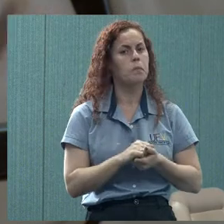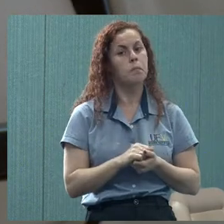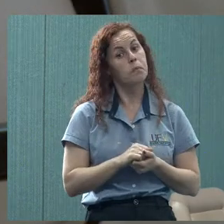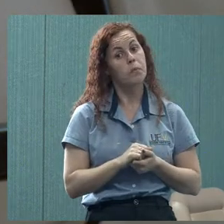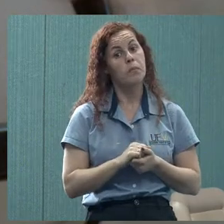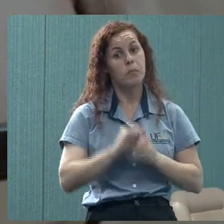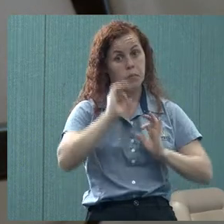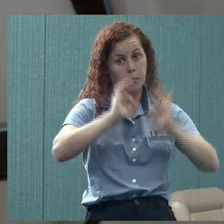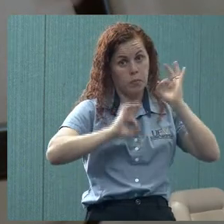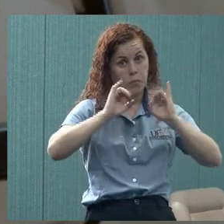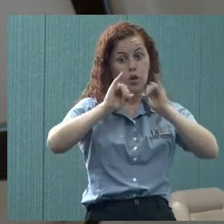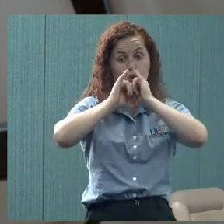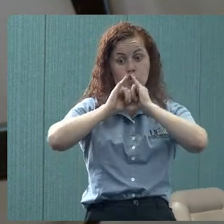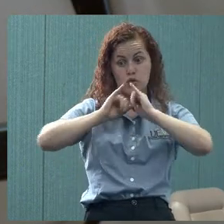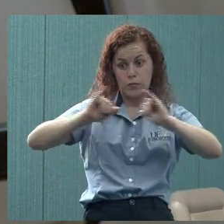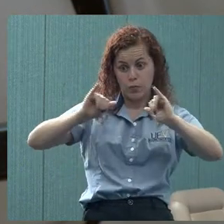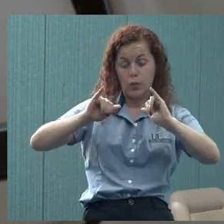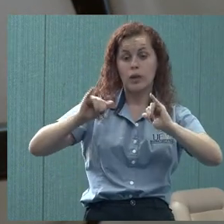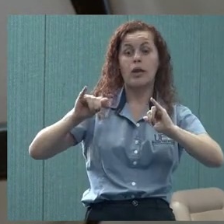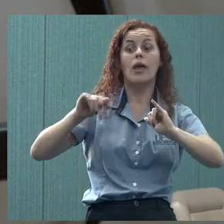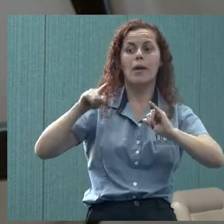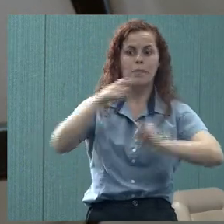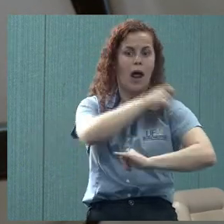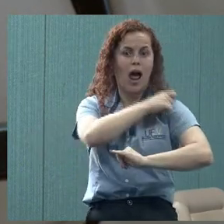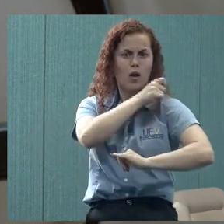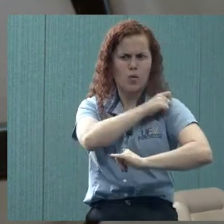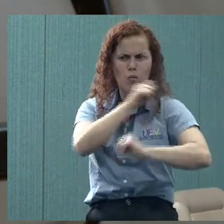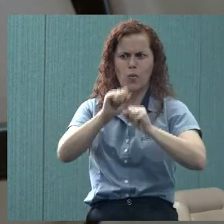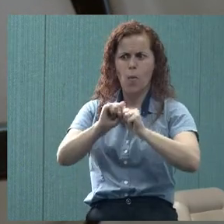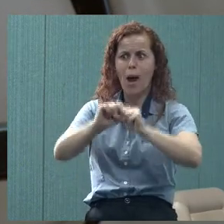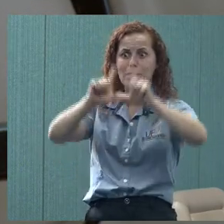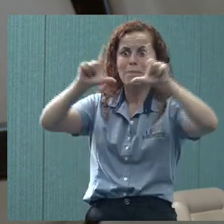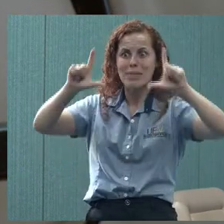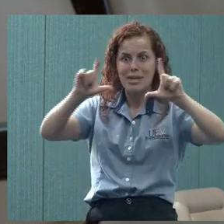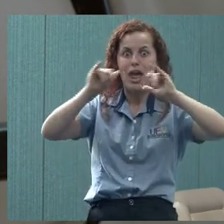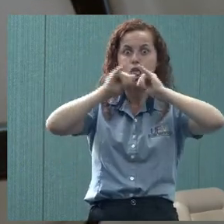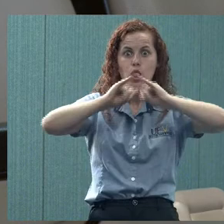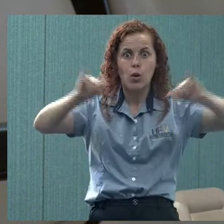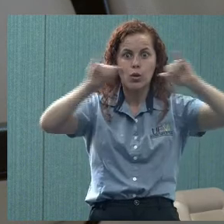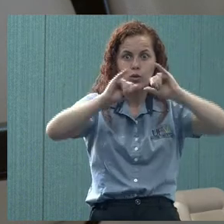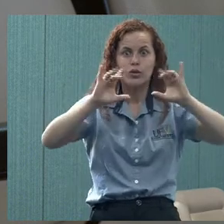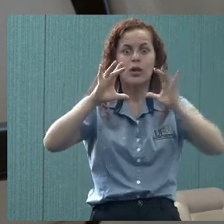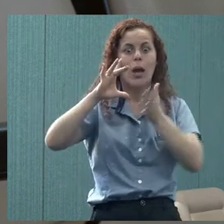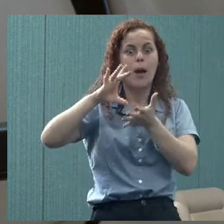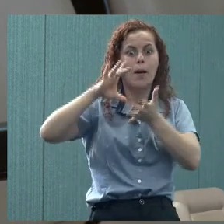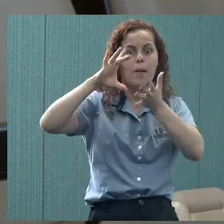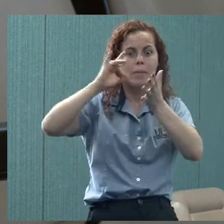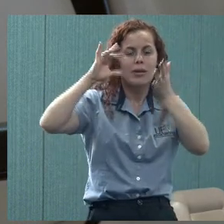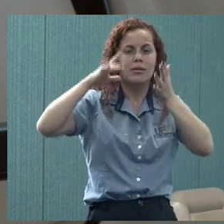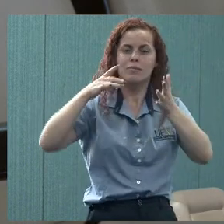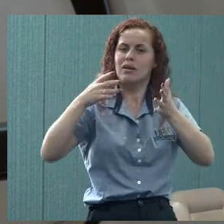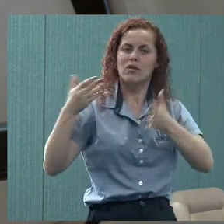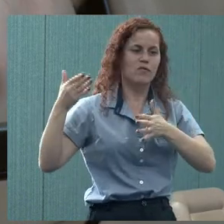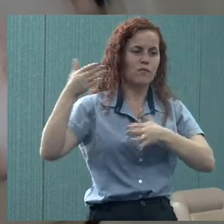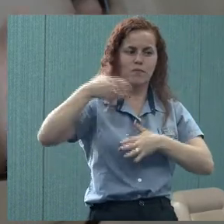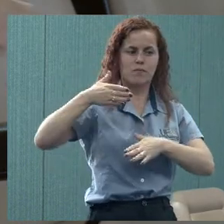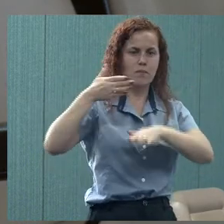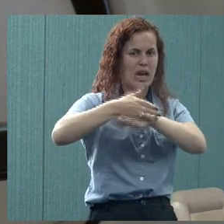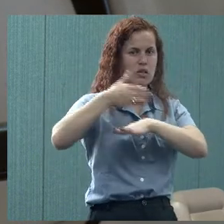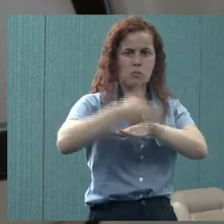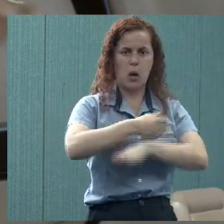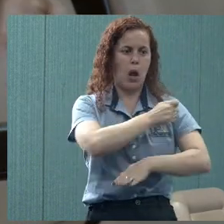se programado. Eu divulguei para as minhas turmas, eu abri a notícia, fiz o print, e, mesmo assim, eles não vieram. Mas, enfim,